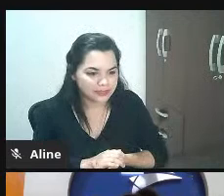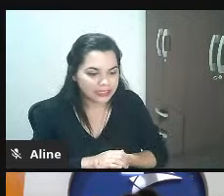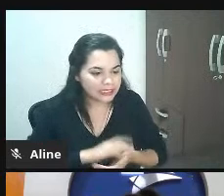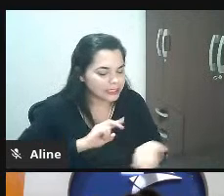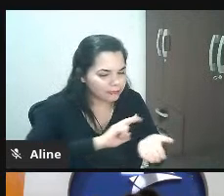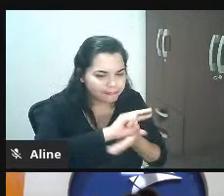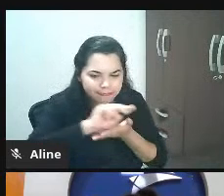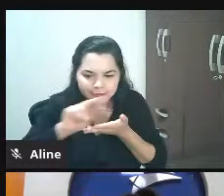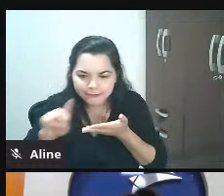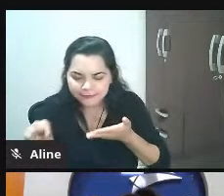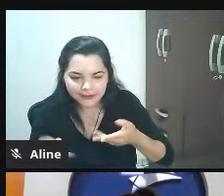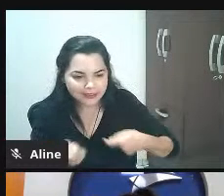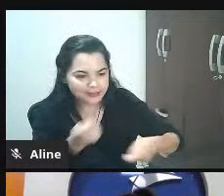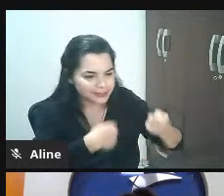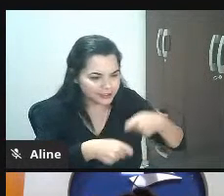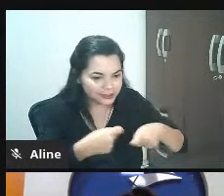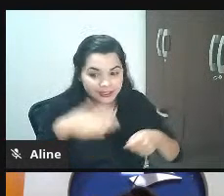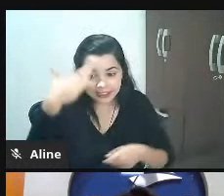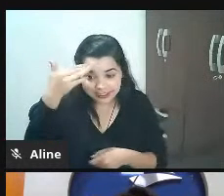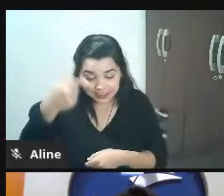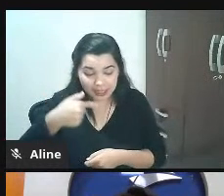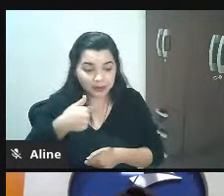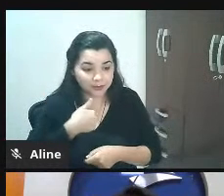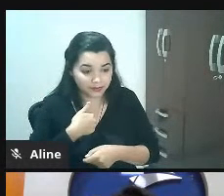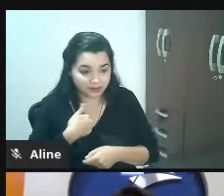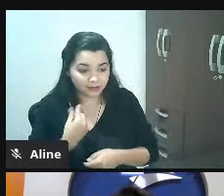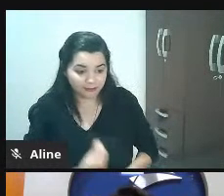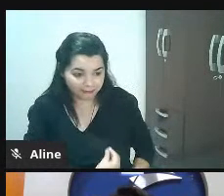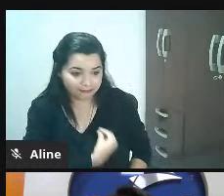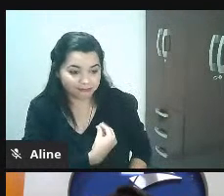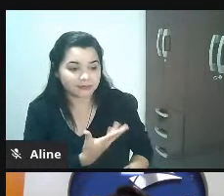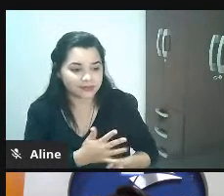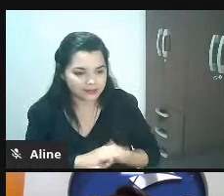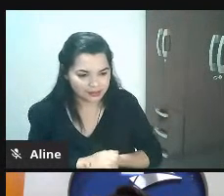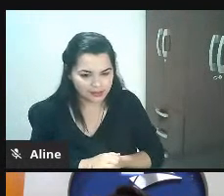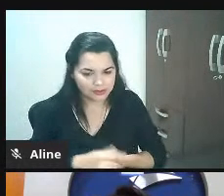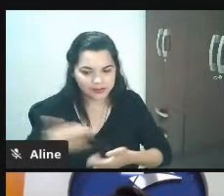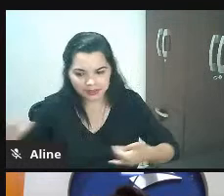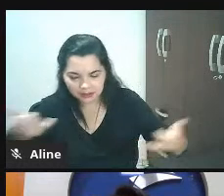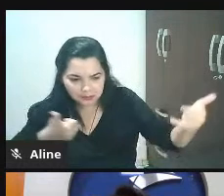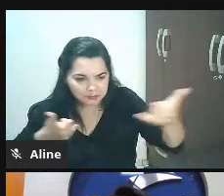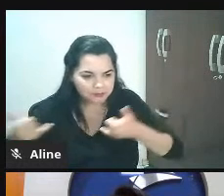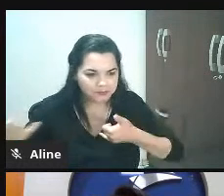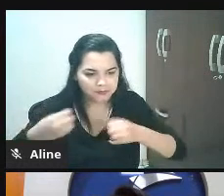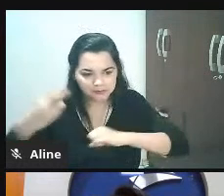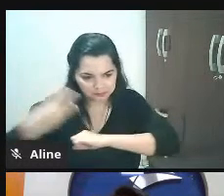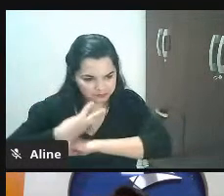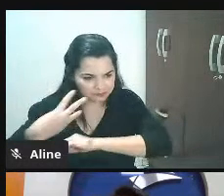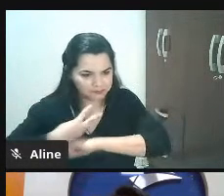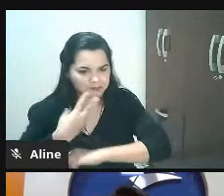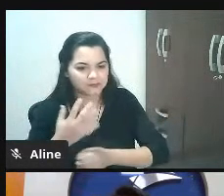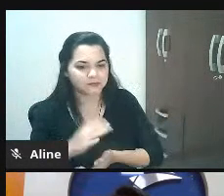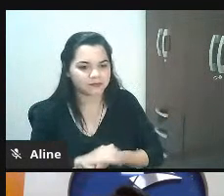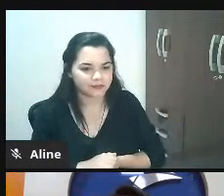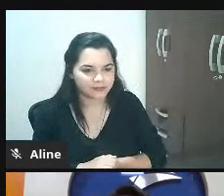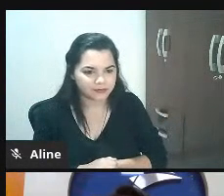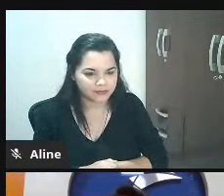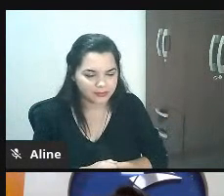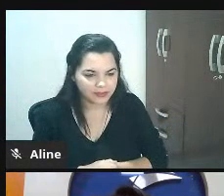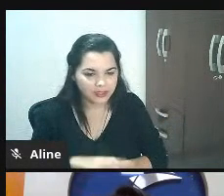aqui eles sabem que eu existo eles estão aqui mandando conteúdo para mim e depois da compra